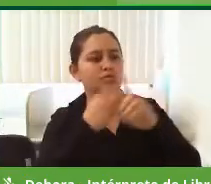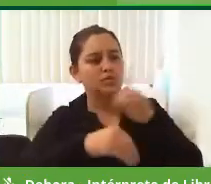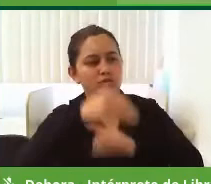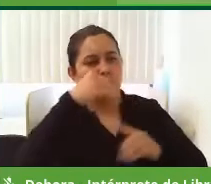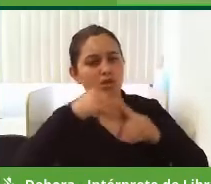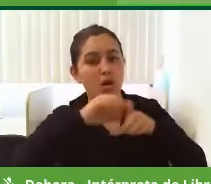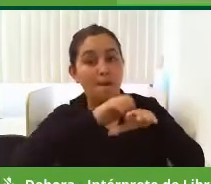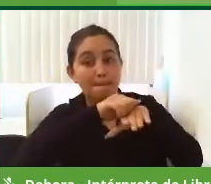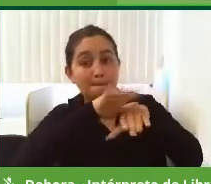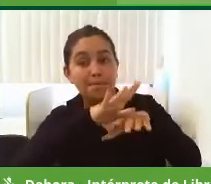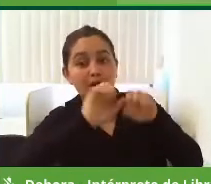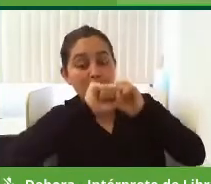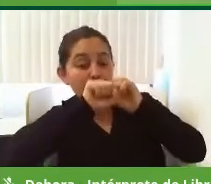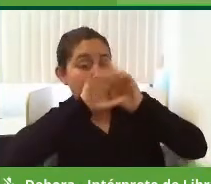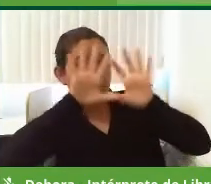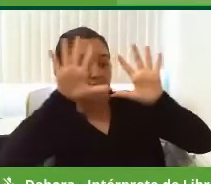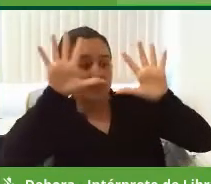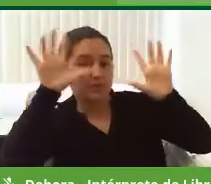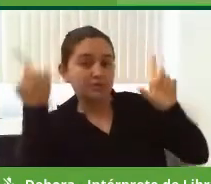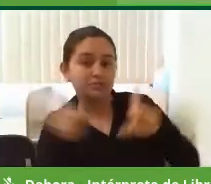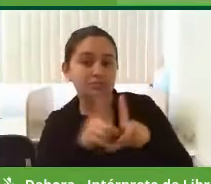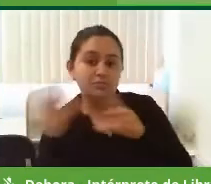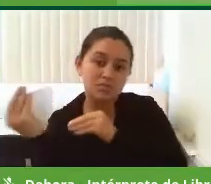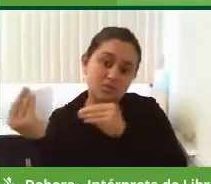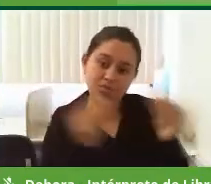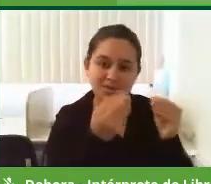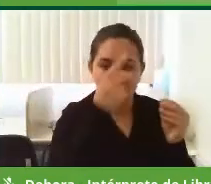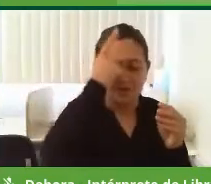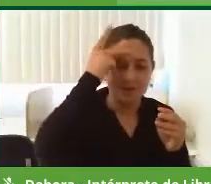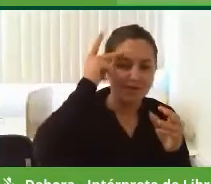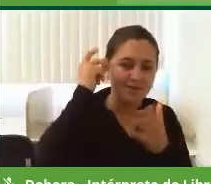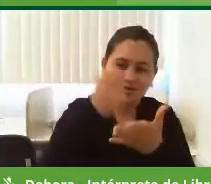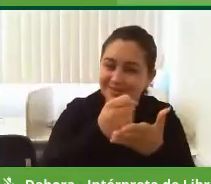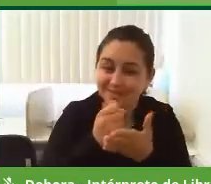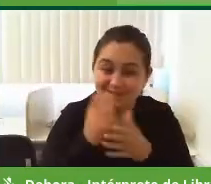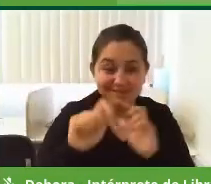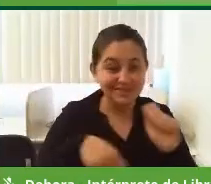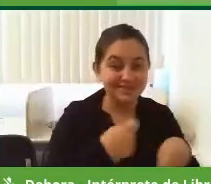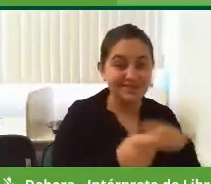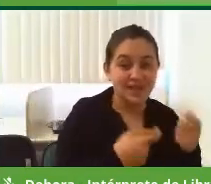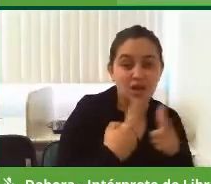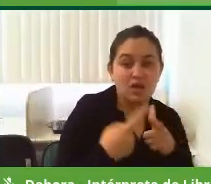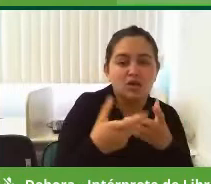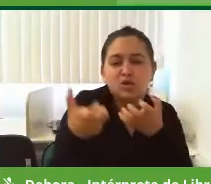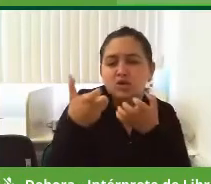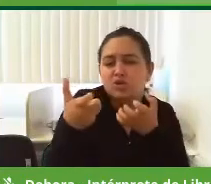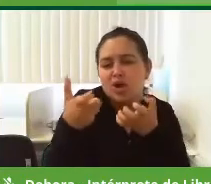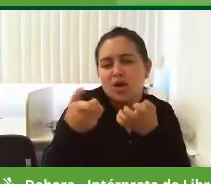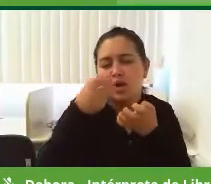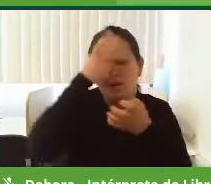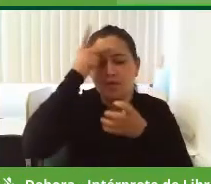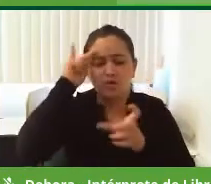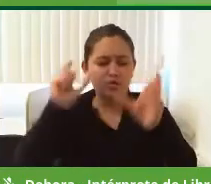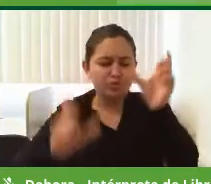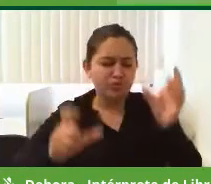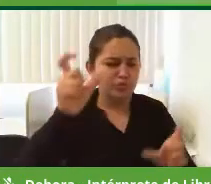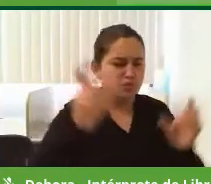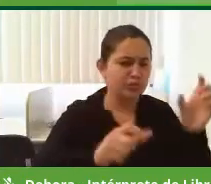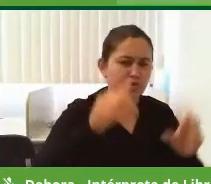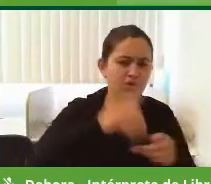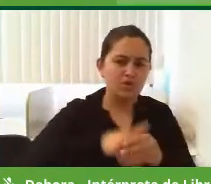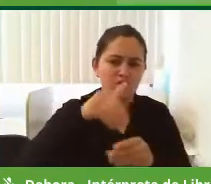deixar bem claro, trazer o povo para ajudar a administrar, por isso que eu quero pedir ao povo que votem para mim